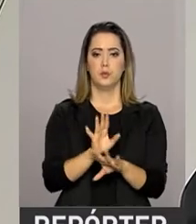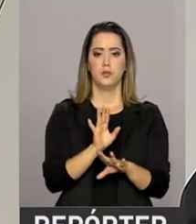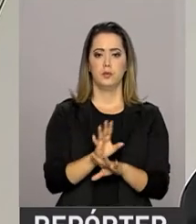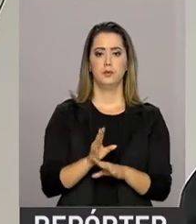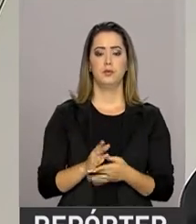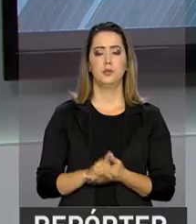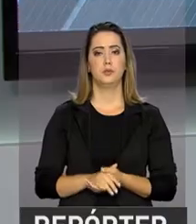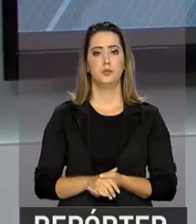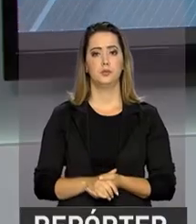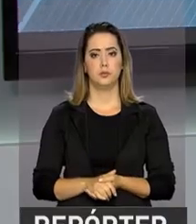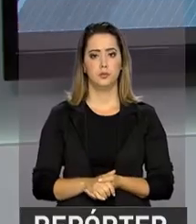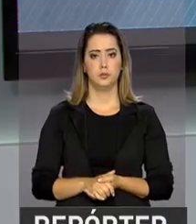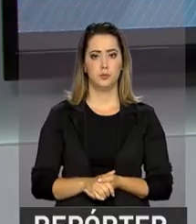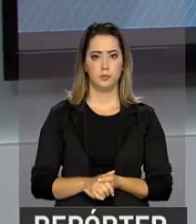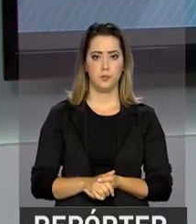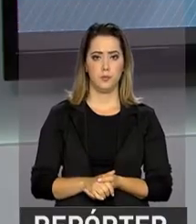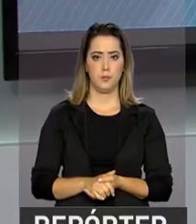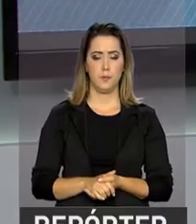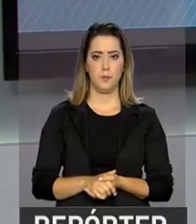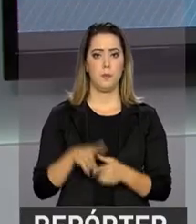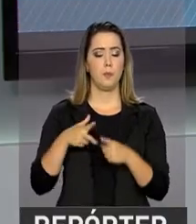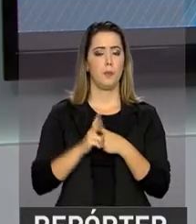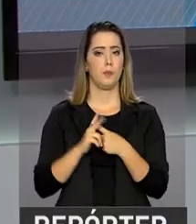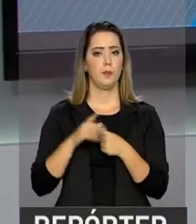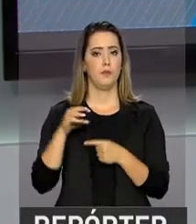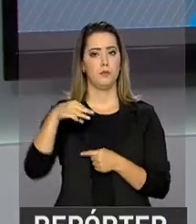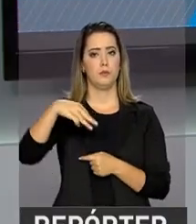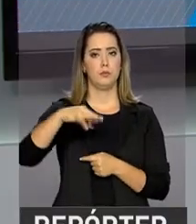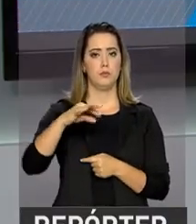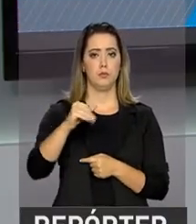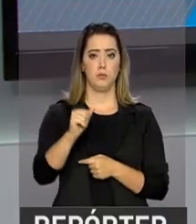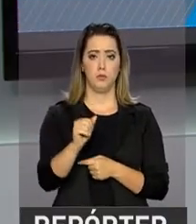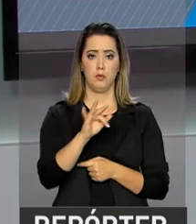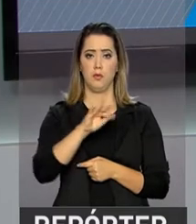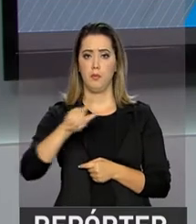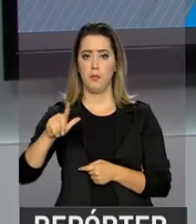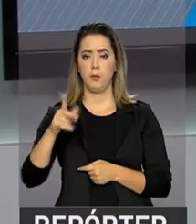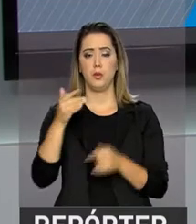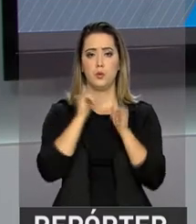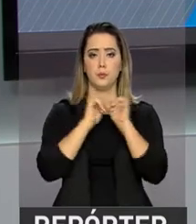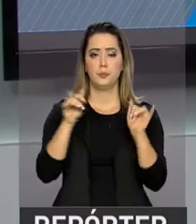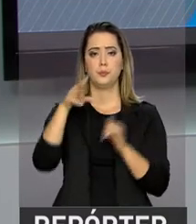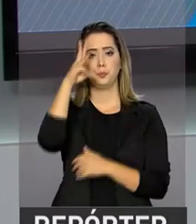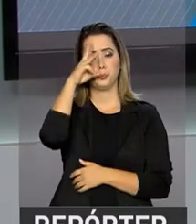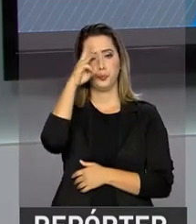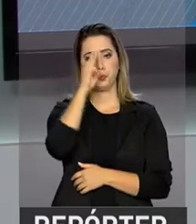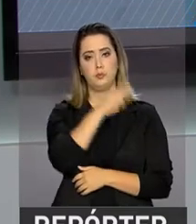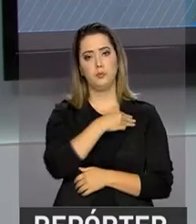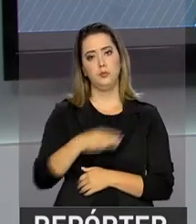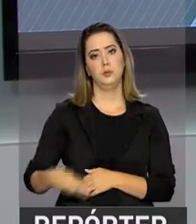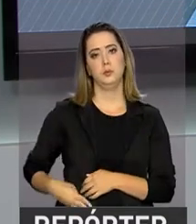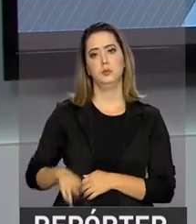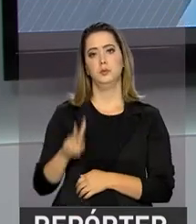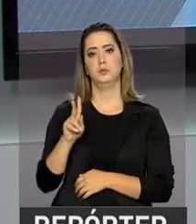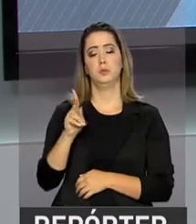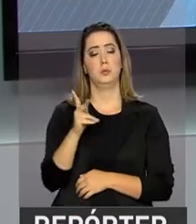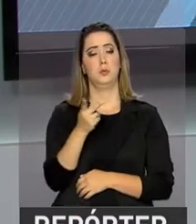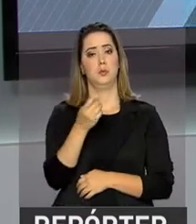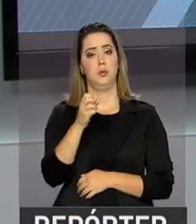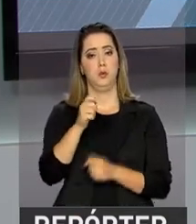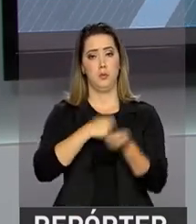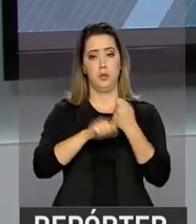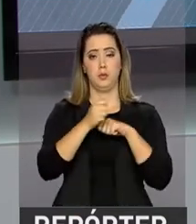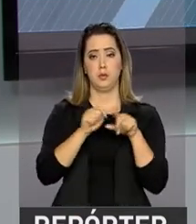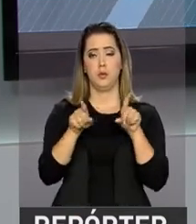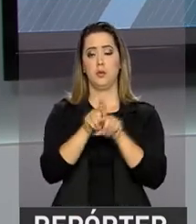muitíssimo. A revisão da meta fiscal foi anunciada nesta terça-feira pelos ministros Henrique Meirelles e Diogo